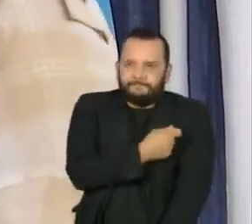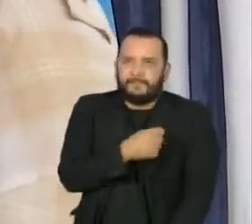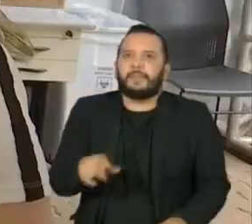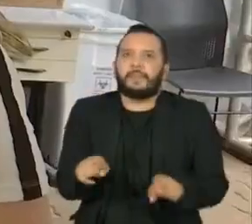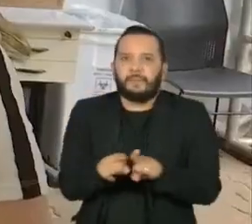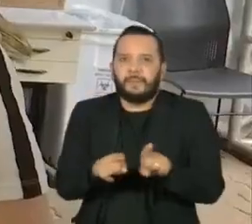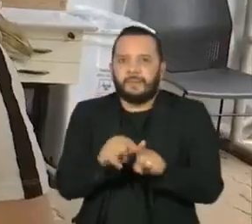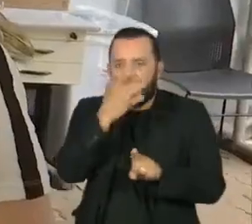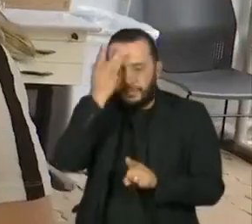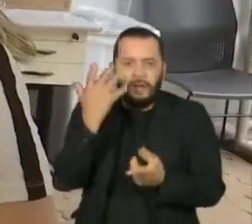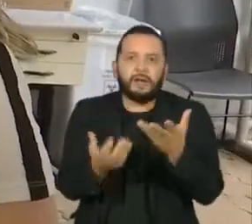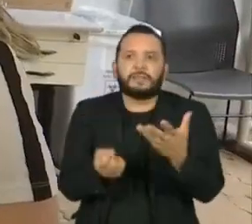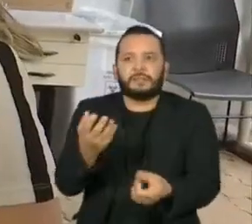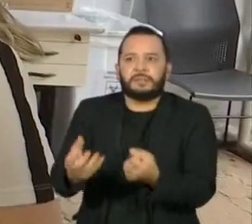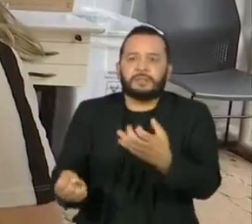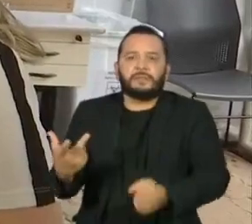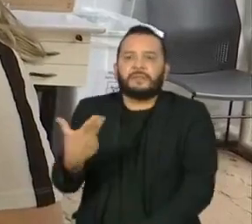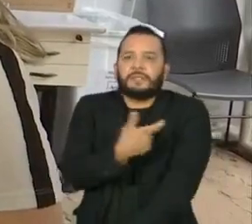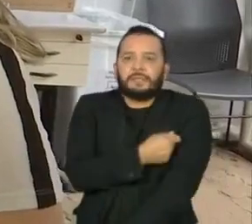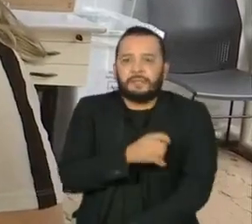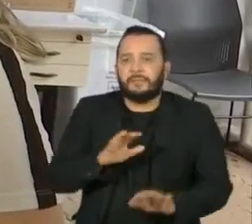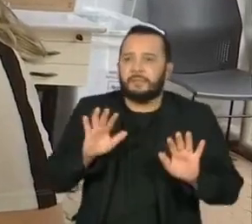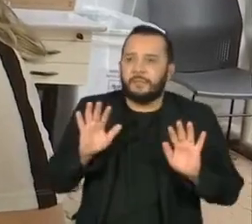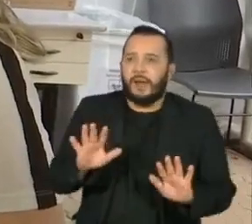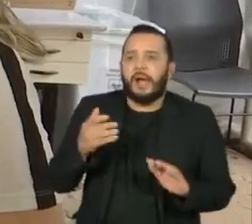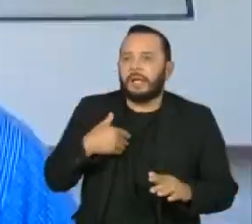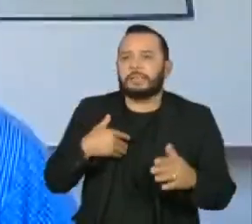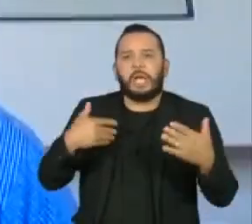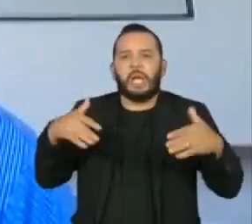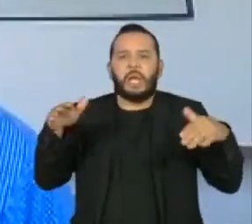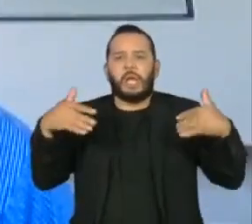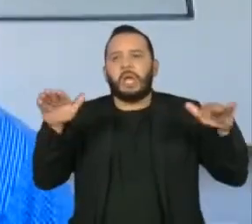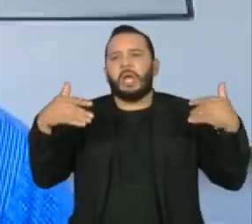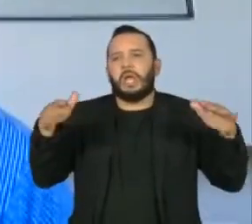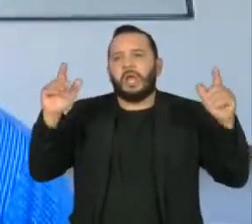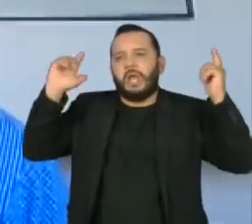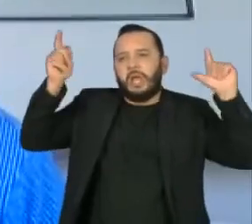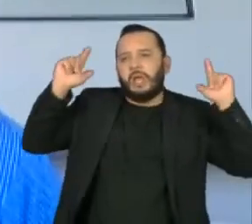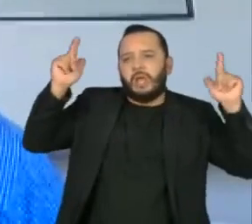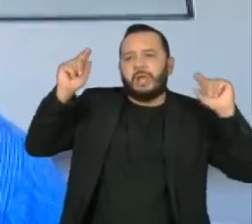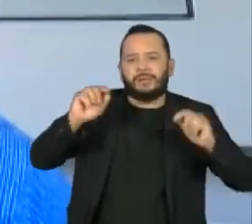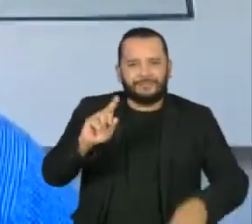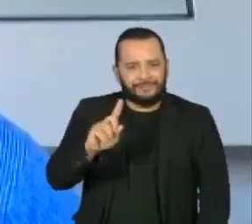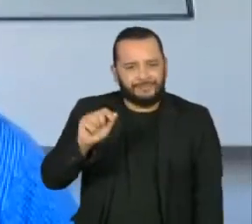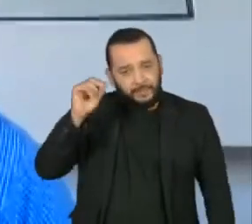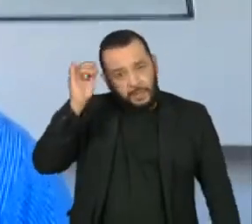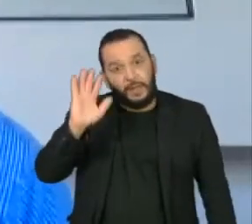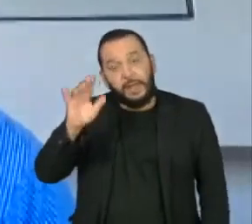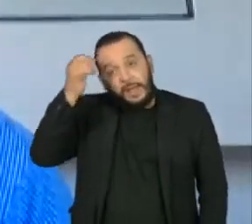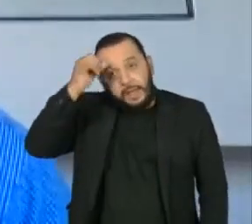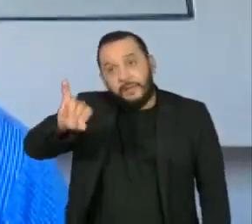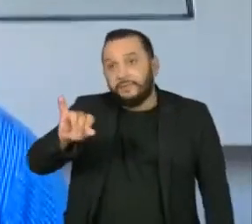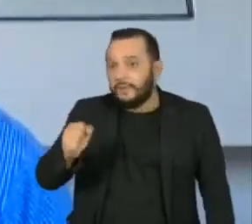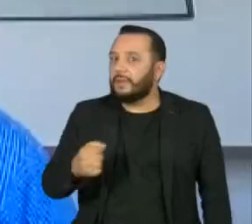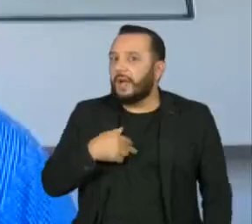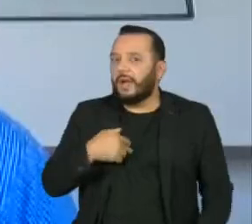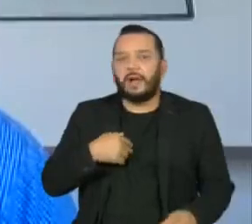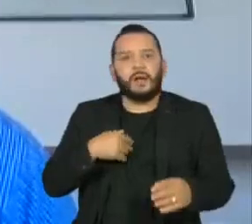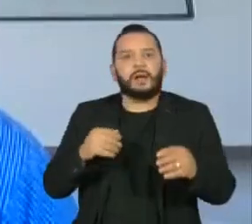adesão à campanha, ainda não é hora de se descuidar. Evitar a euforia de fim de pandemia.